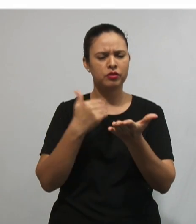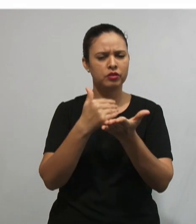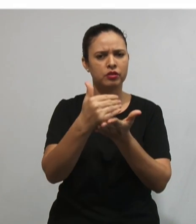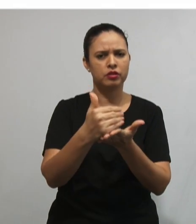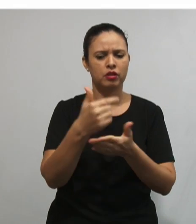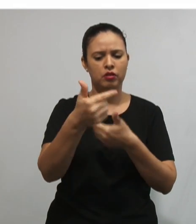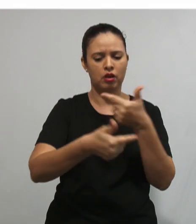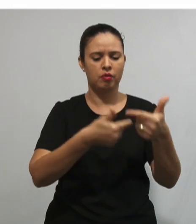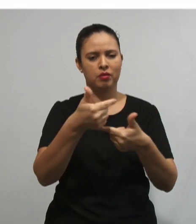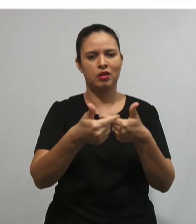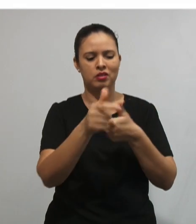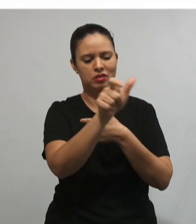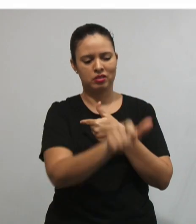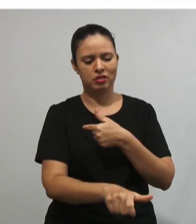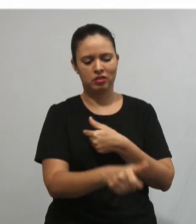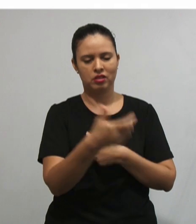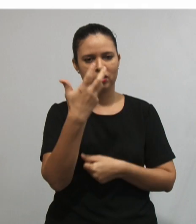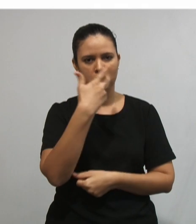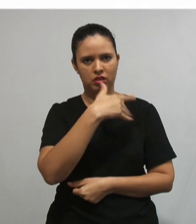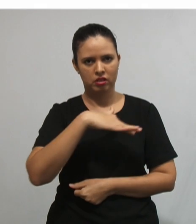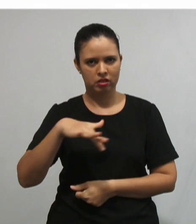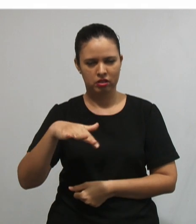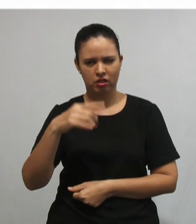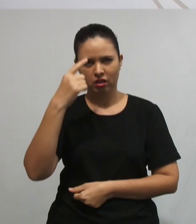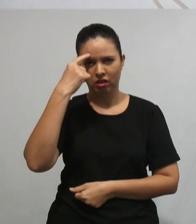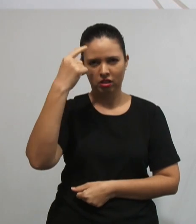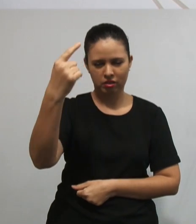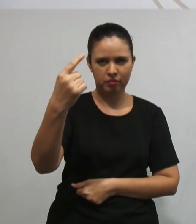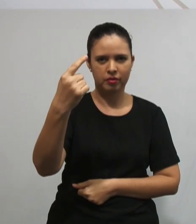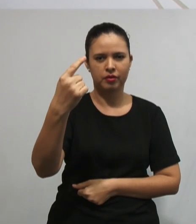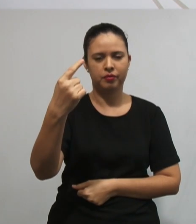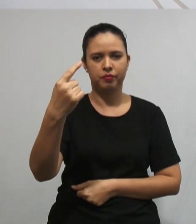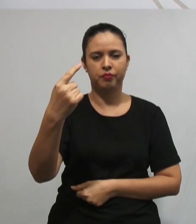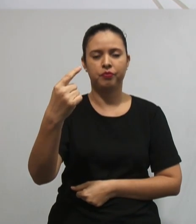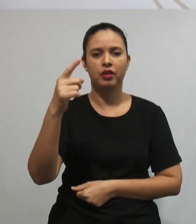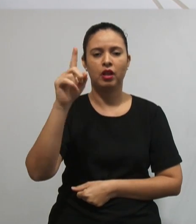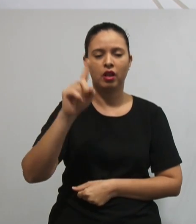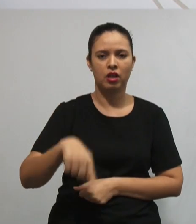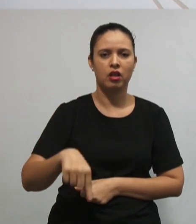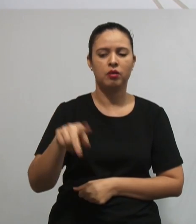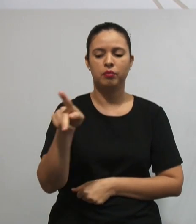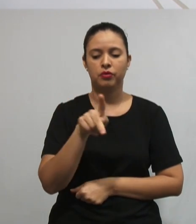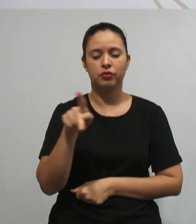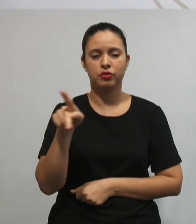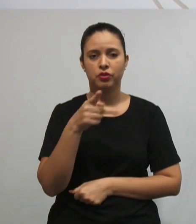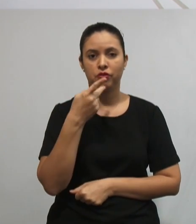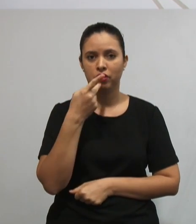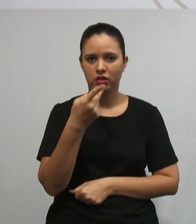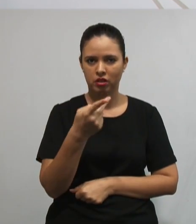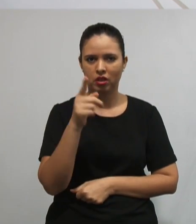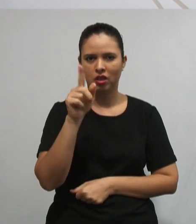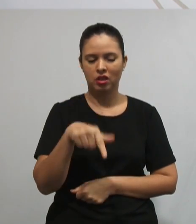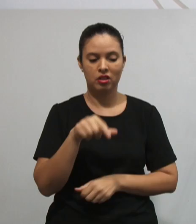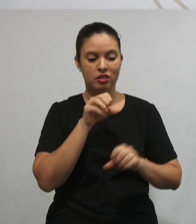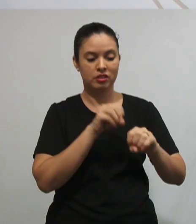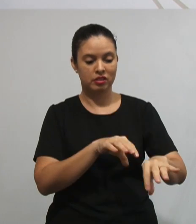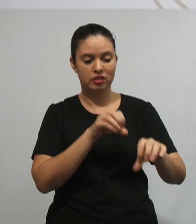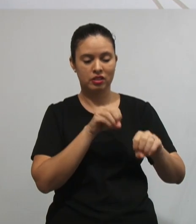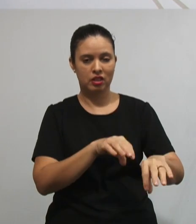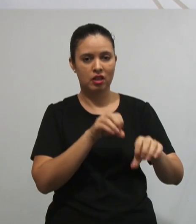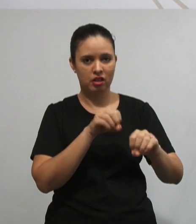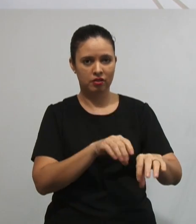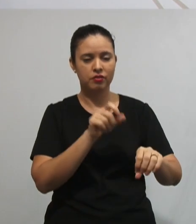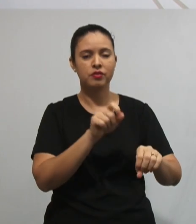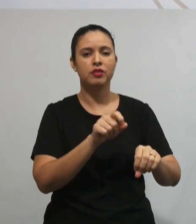crianças operárias, Porque é importante frisar que o Frenet era professor de crianças operárias, Filhas